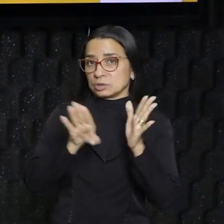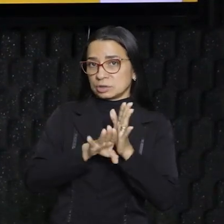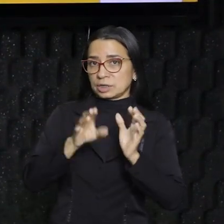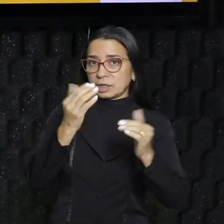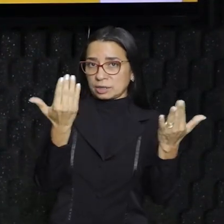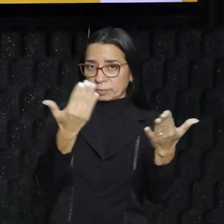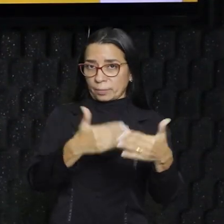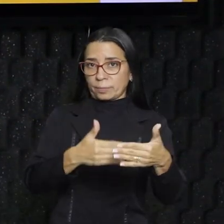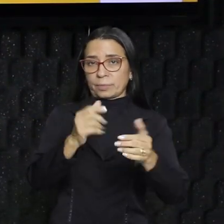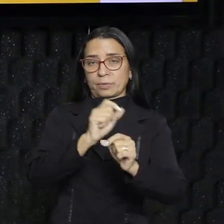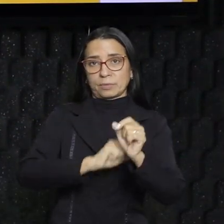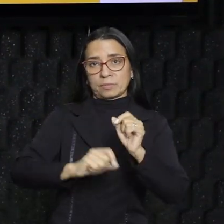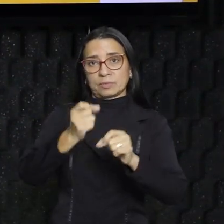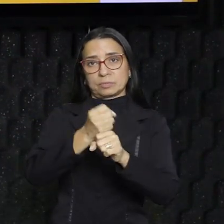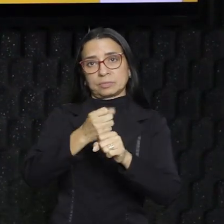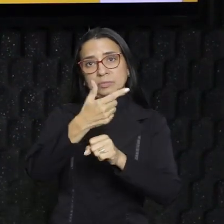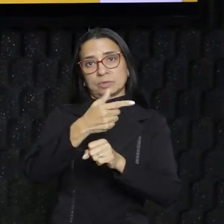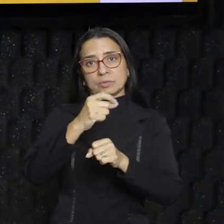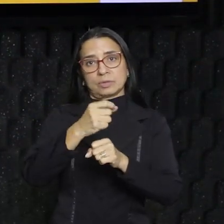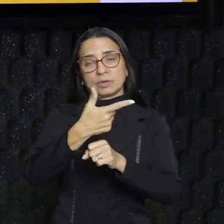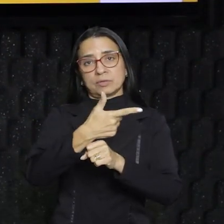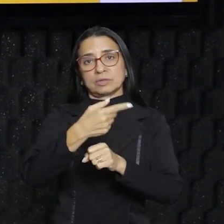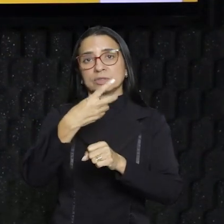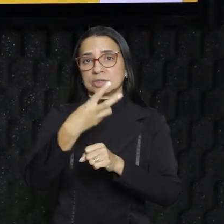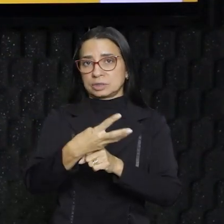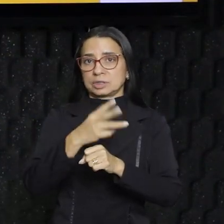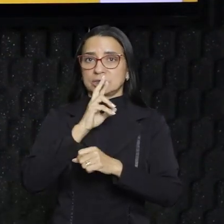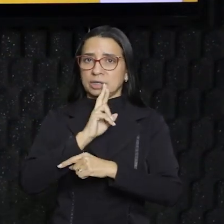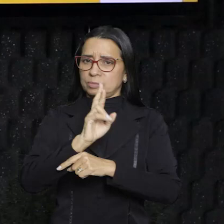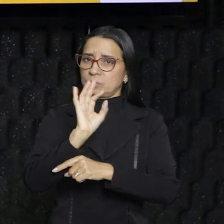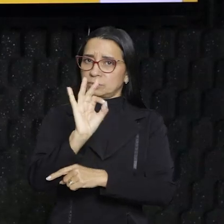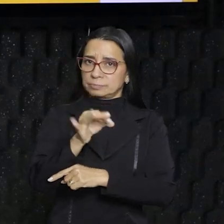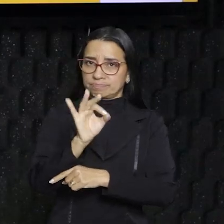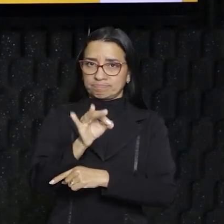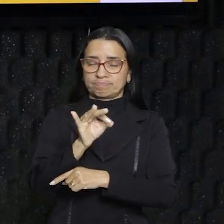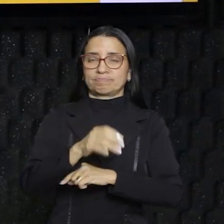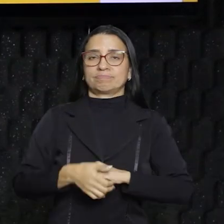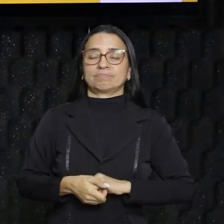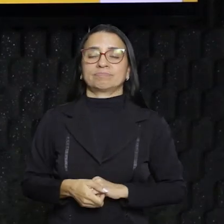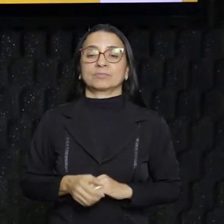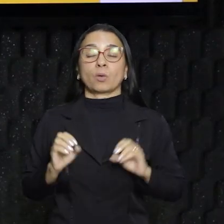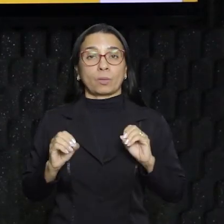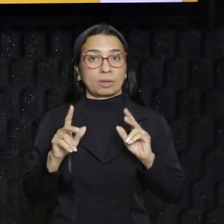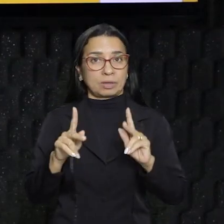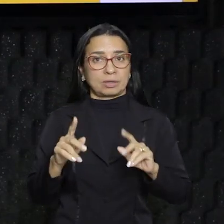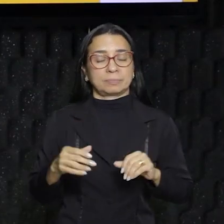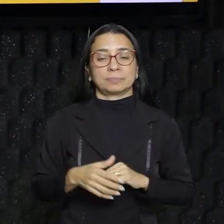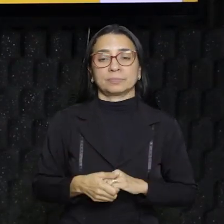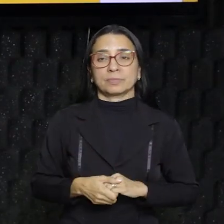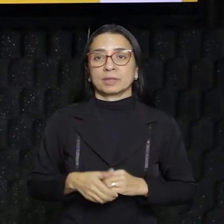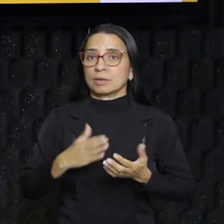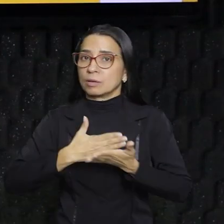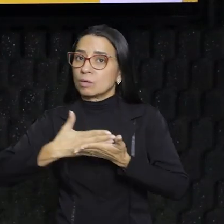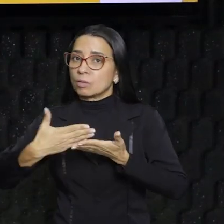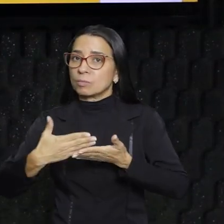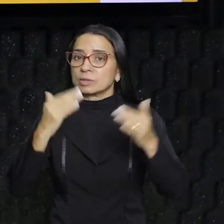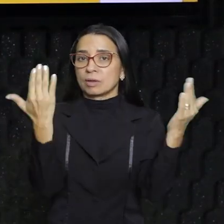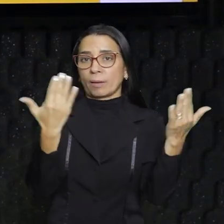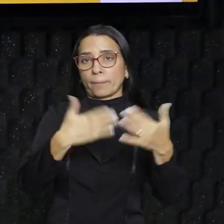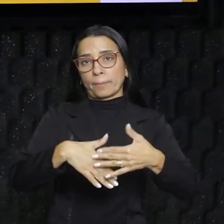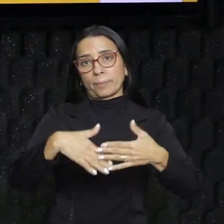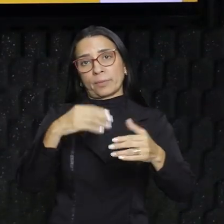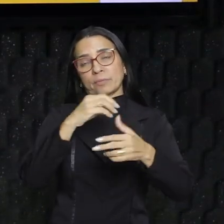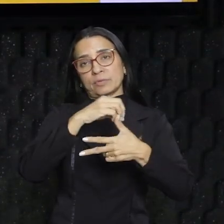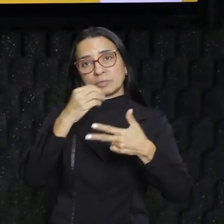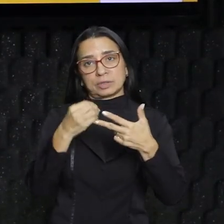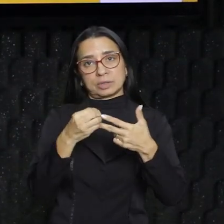na tua prova 2023 seja a resposta certa, tá? Tu já sabes, para começar, a prova do Enem, ela